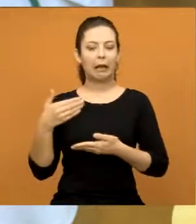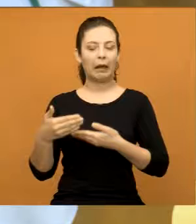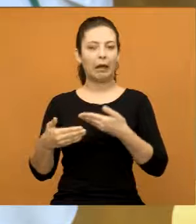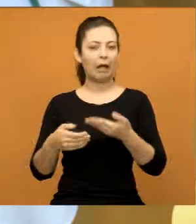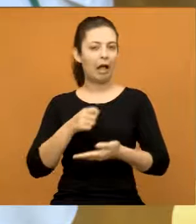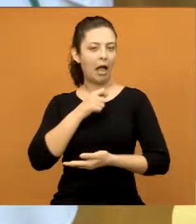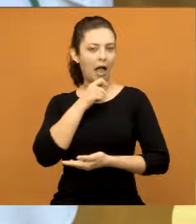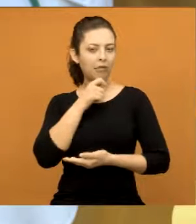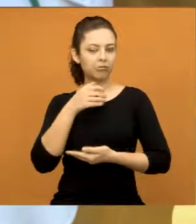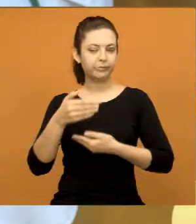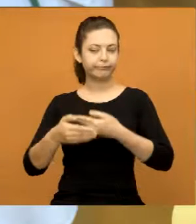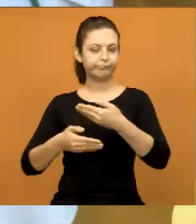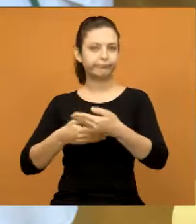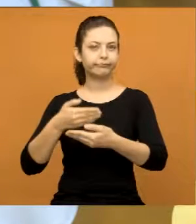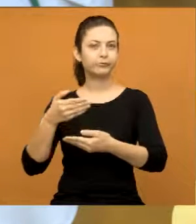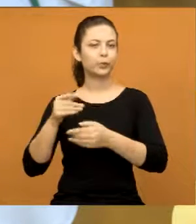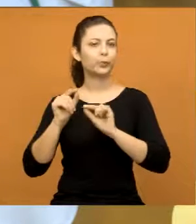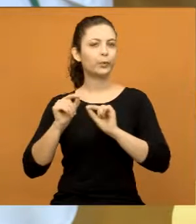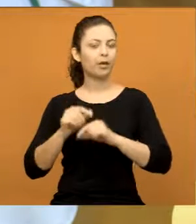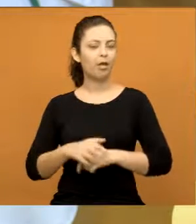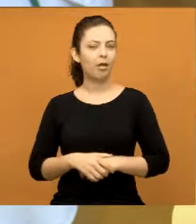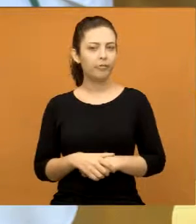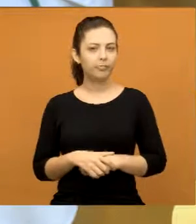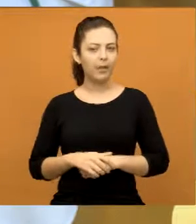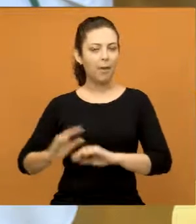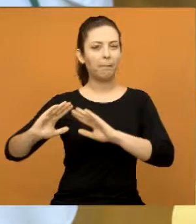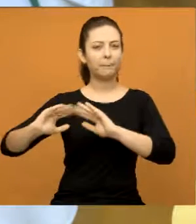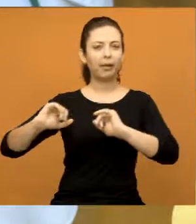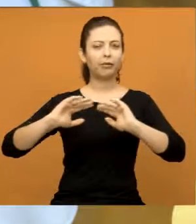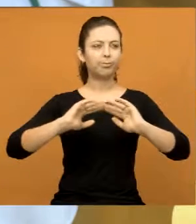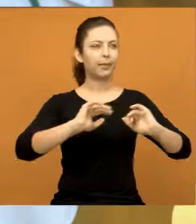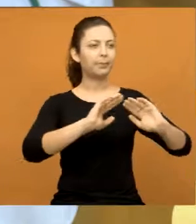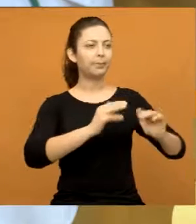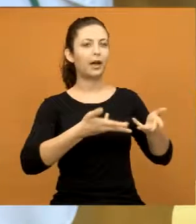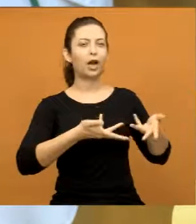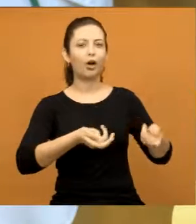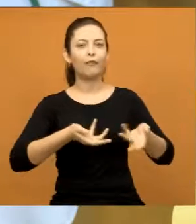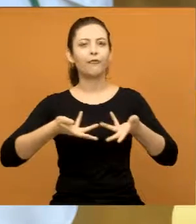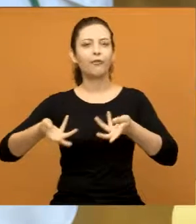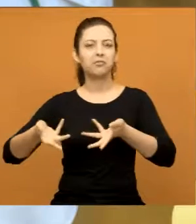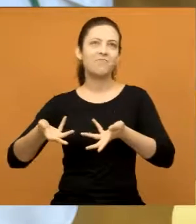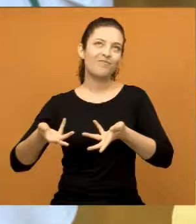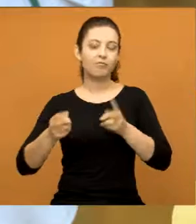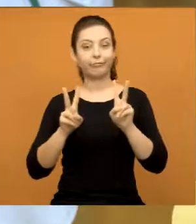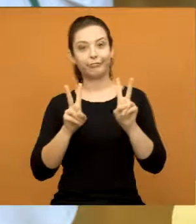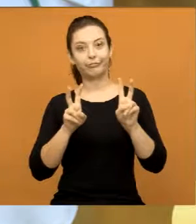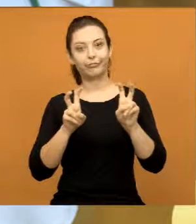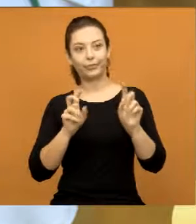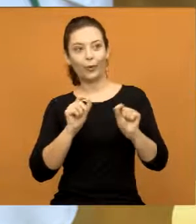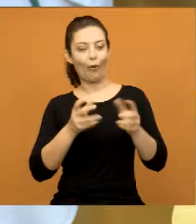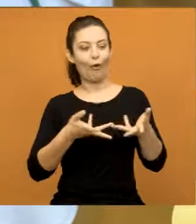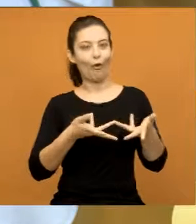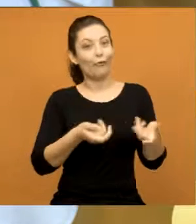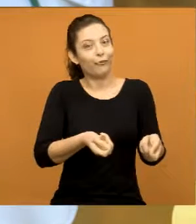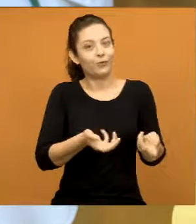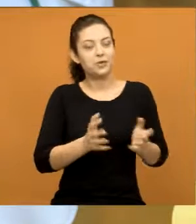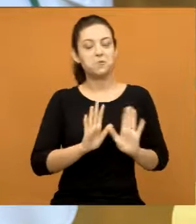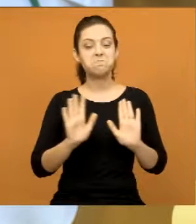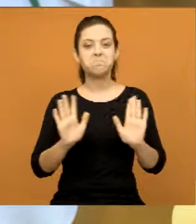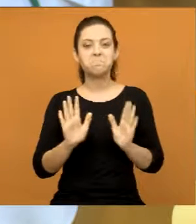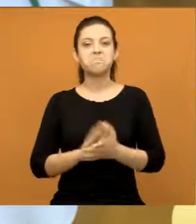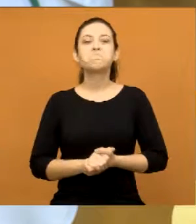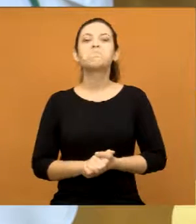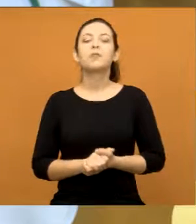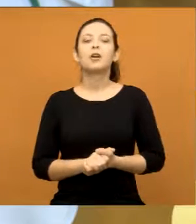recebendo pedidos e convites, se é que a gente pode usar o termo convite, de